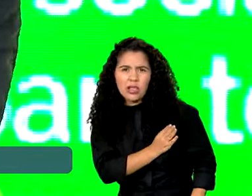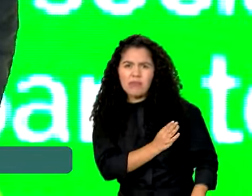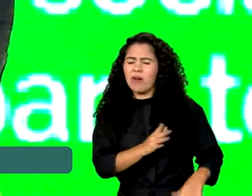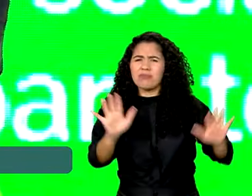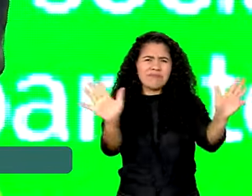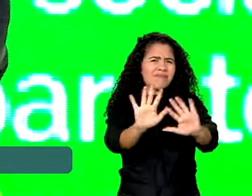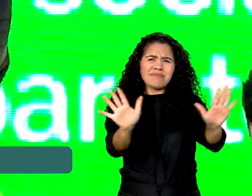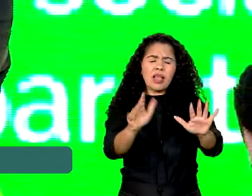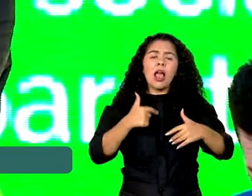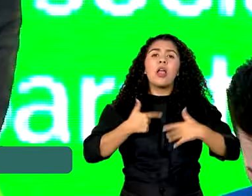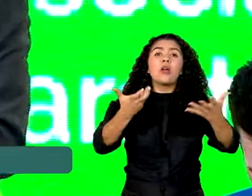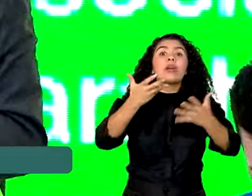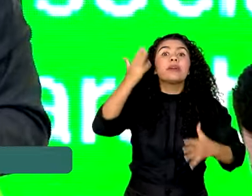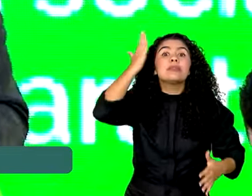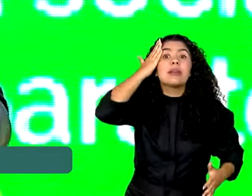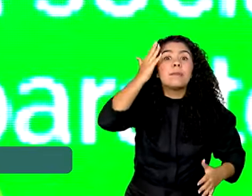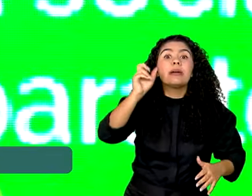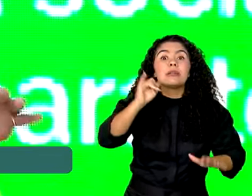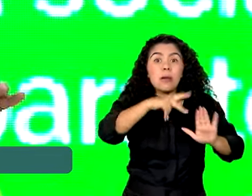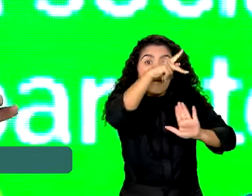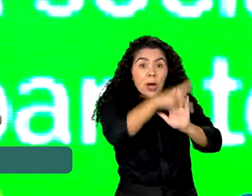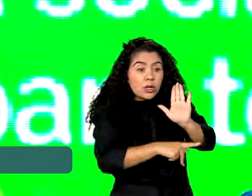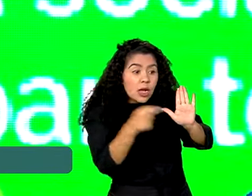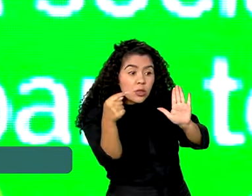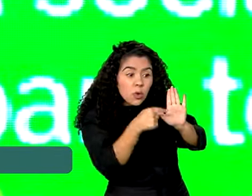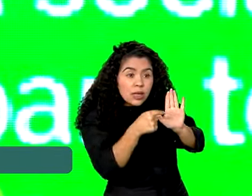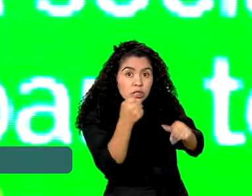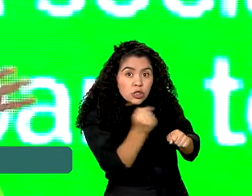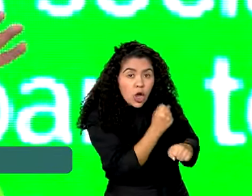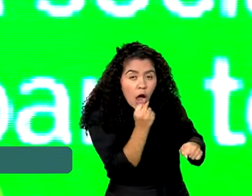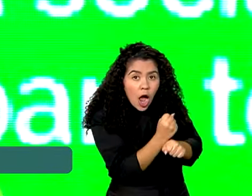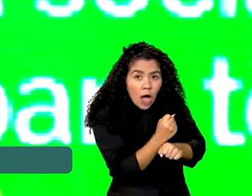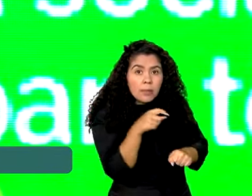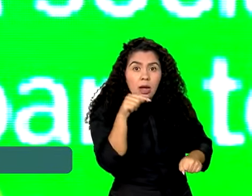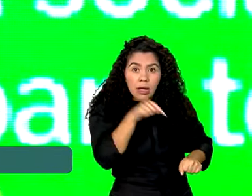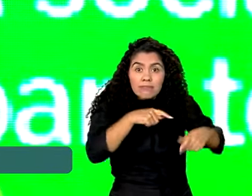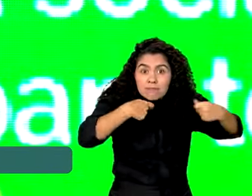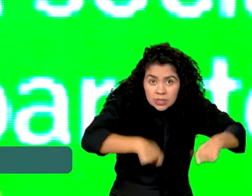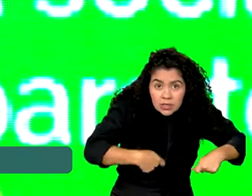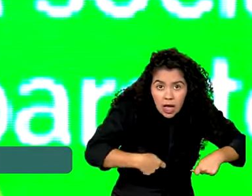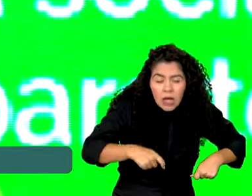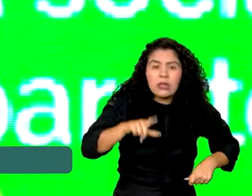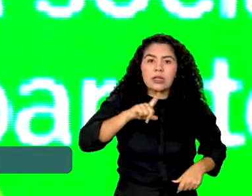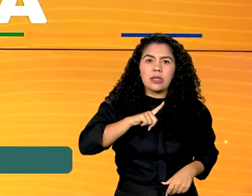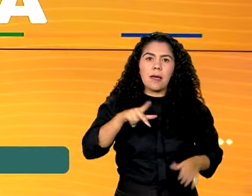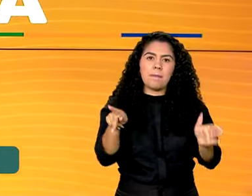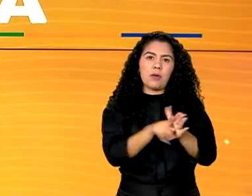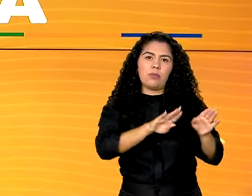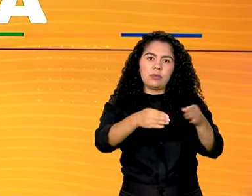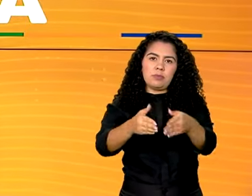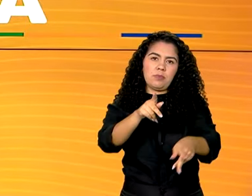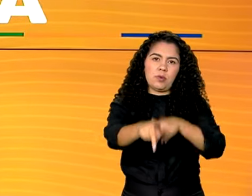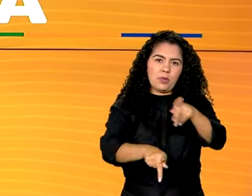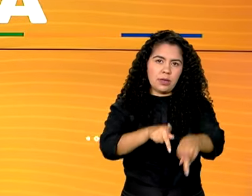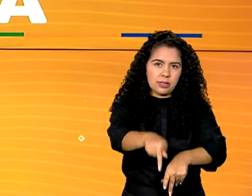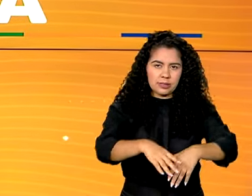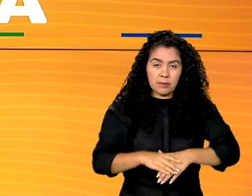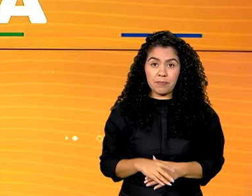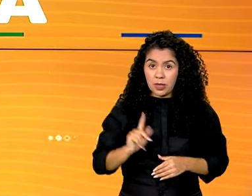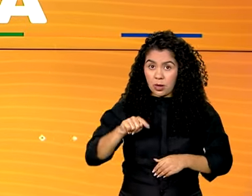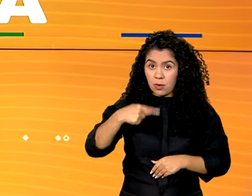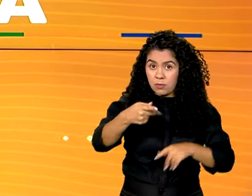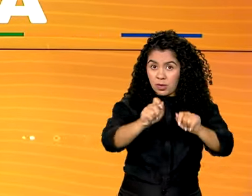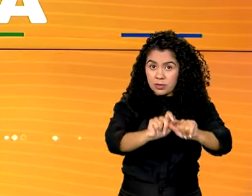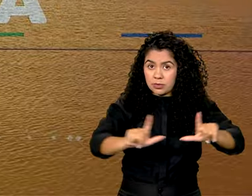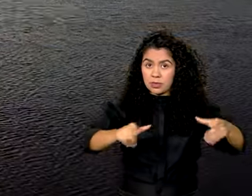que me interessa é se a obra é necessária, se o projeto é bem feito e se é uma obra de interesse do povo. Veja a seguir,